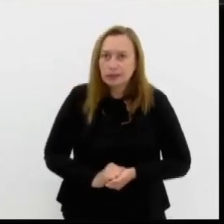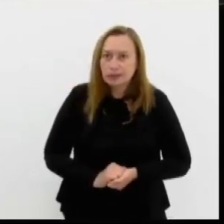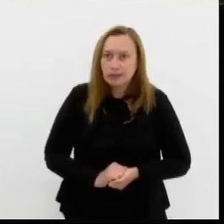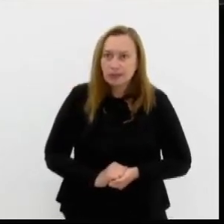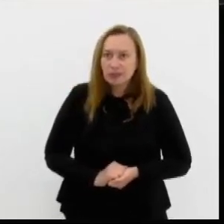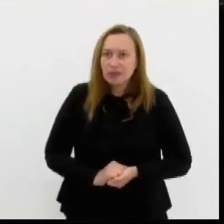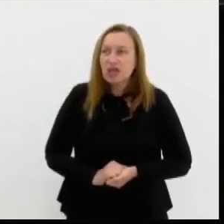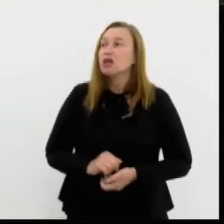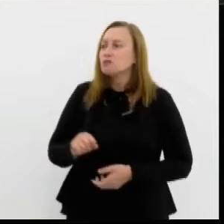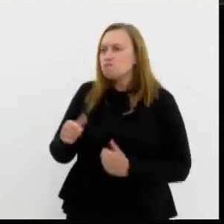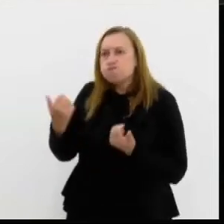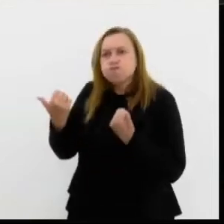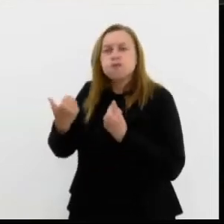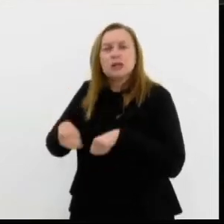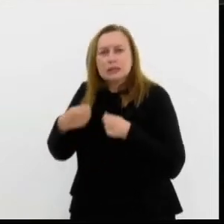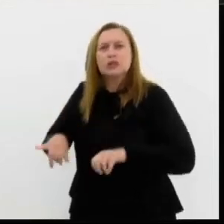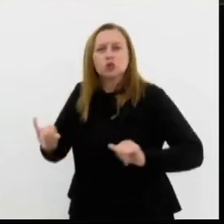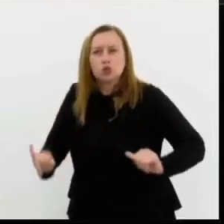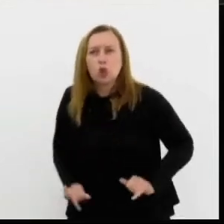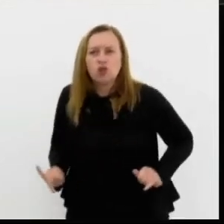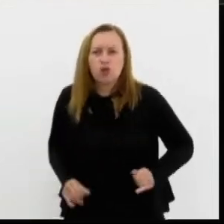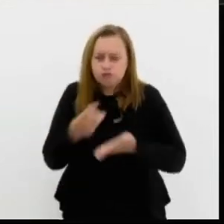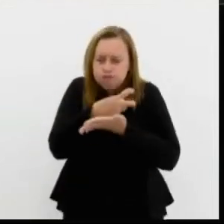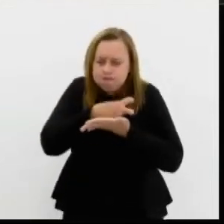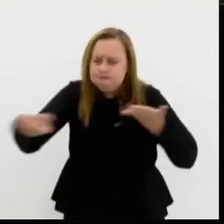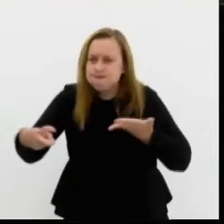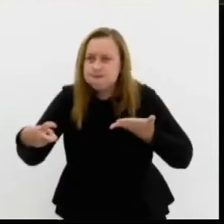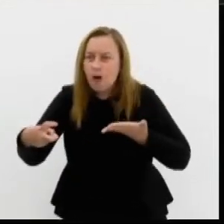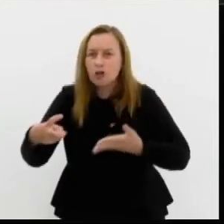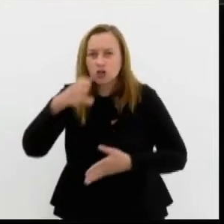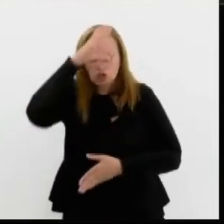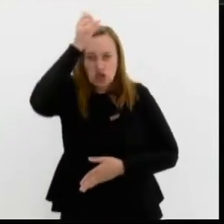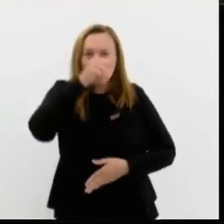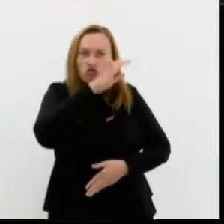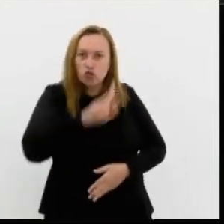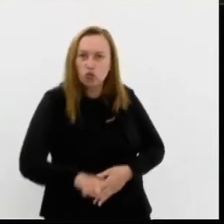Ele precisa sofrer o impeachment, Tia Ju.